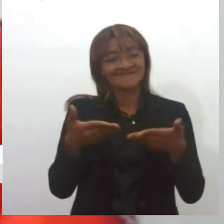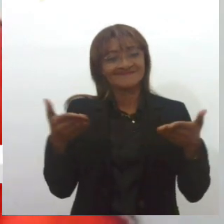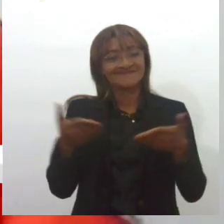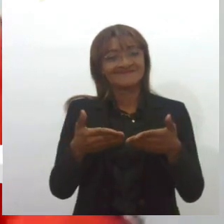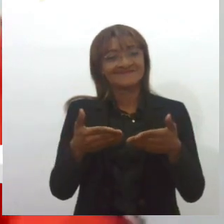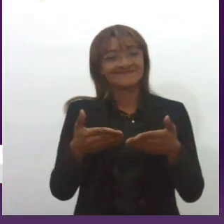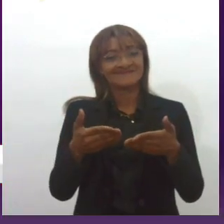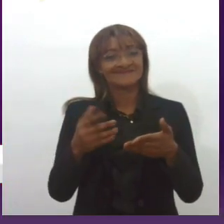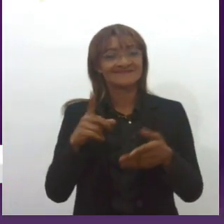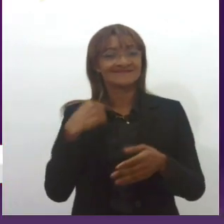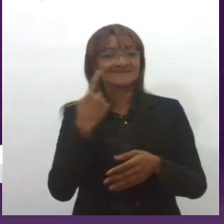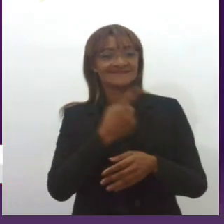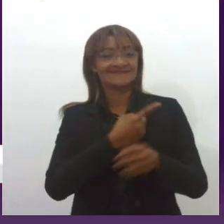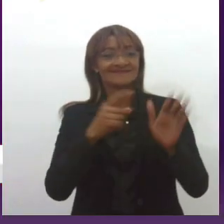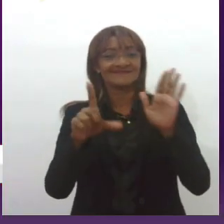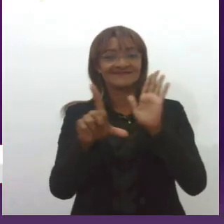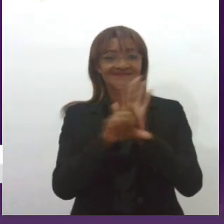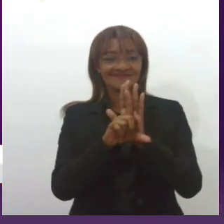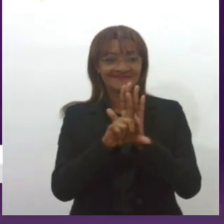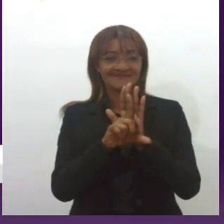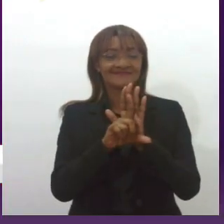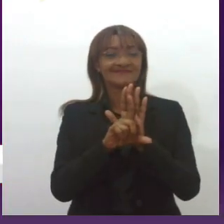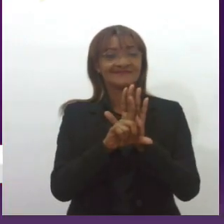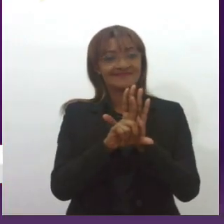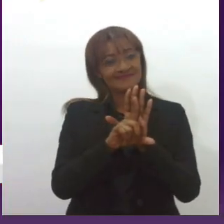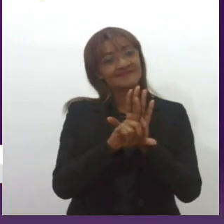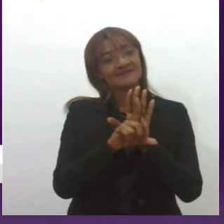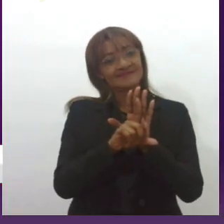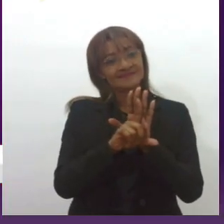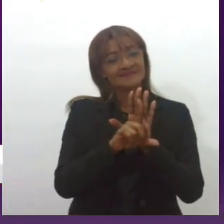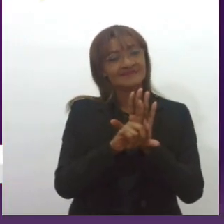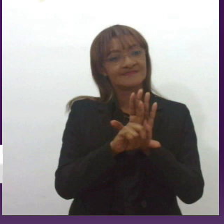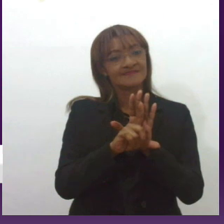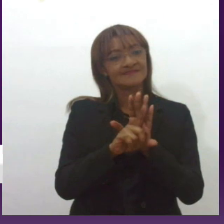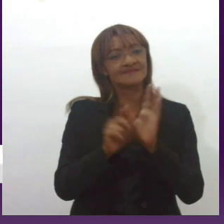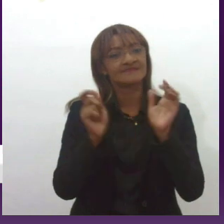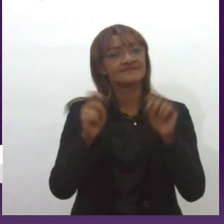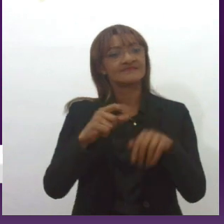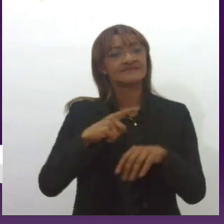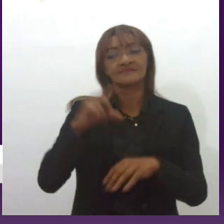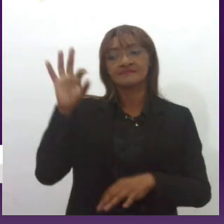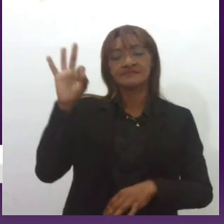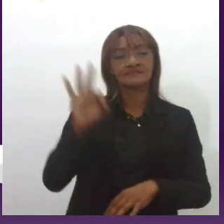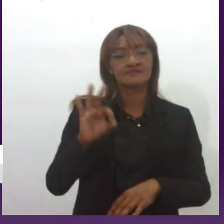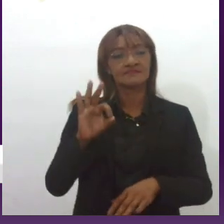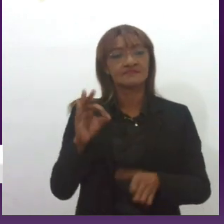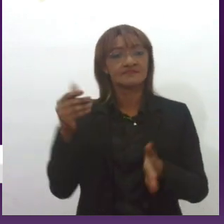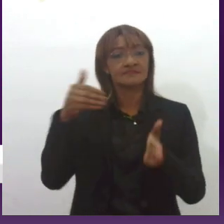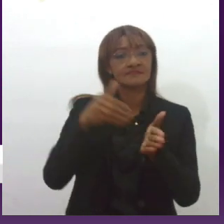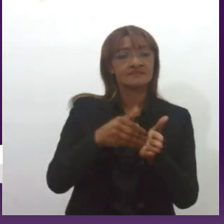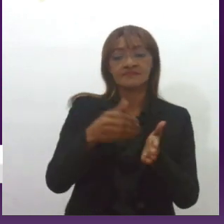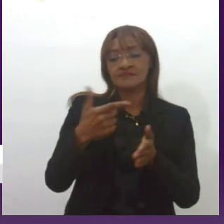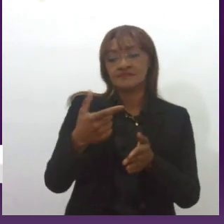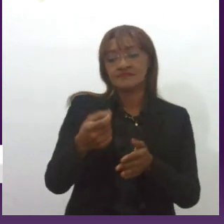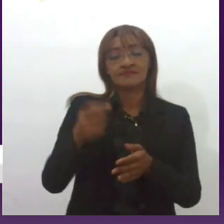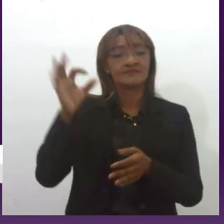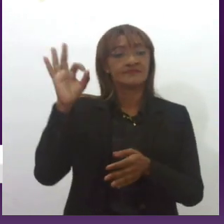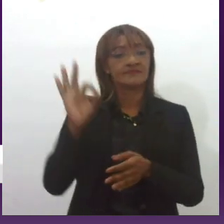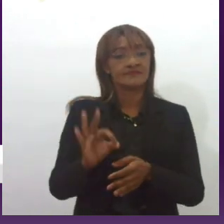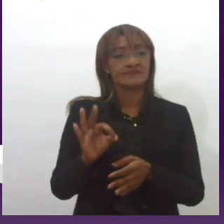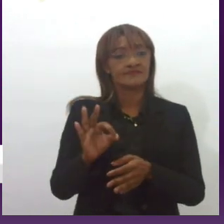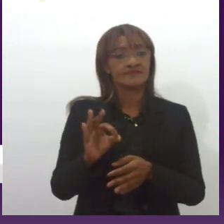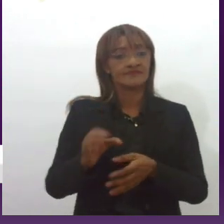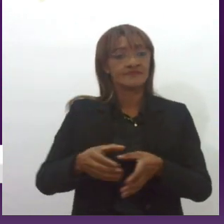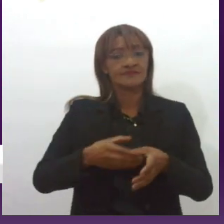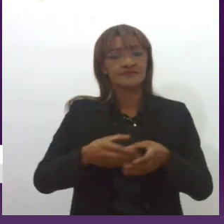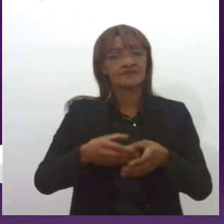A nossa lei, Aline, ela prevê um percentual de até 20% de ingresso nos concursos